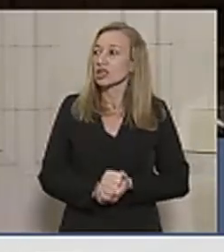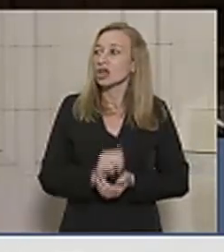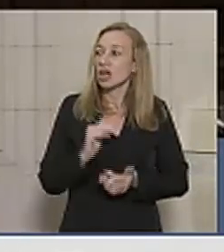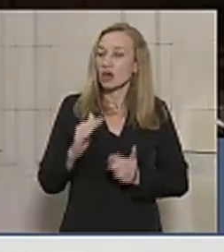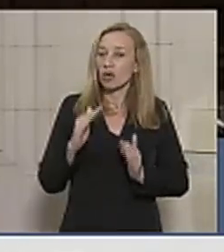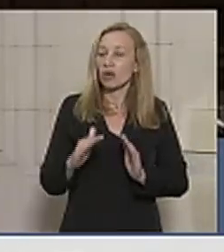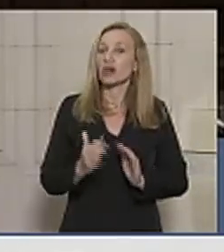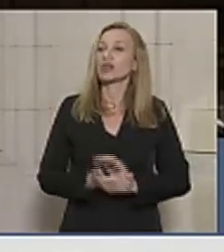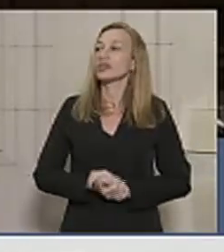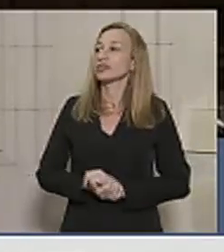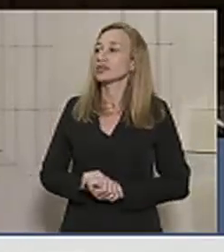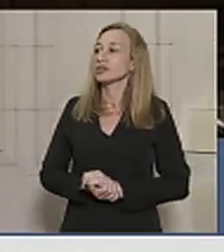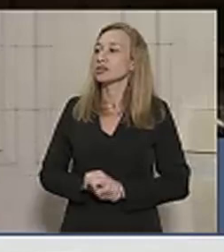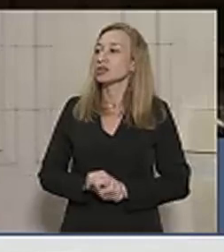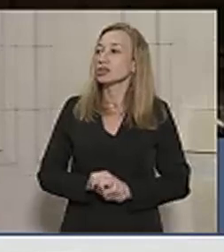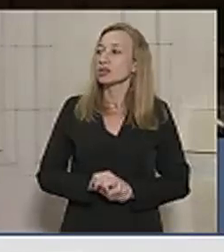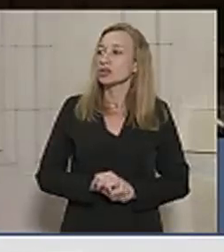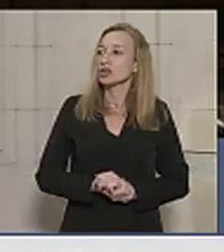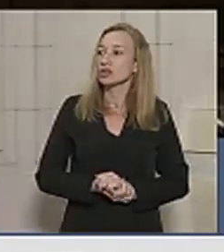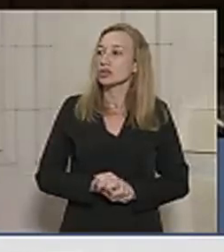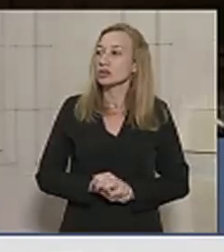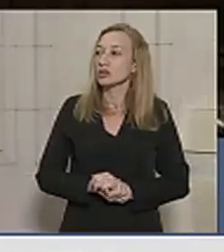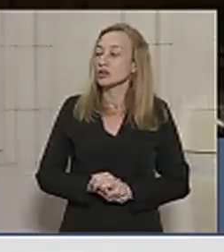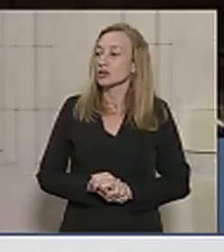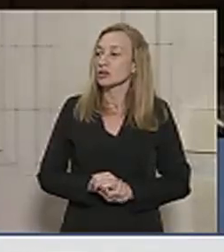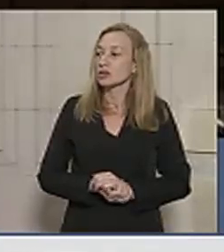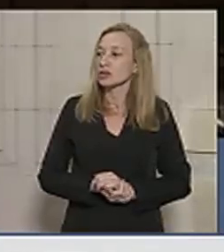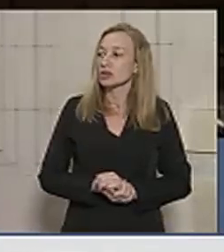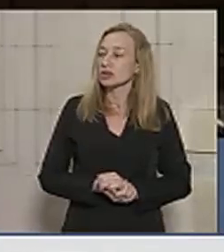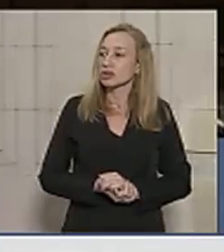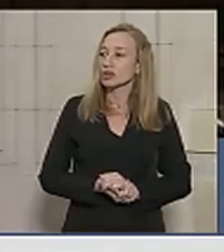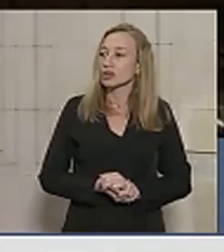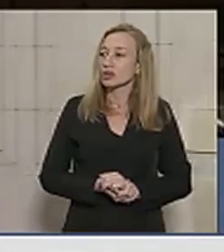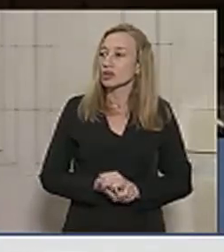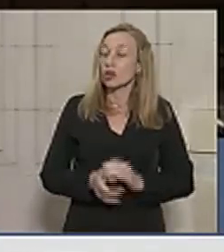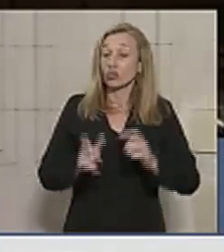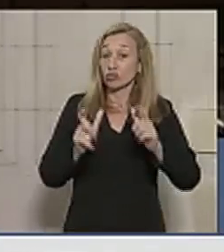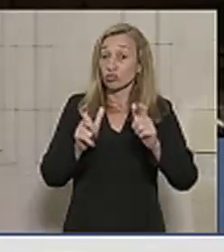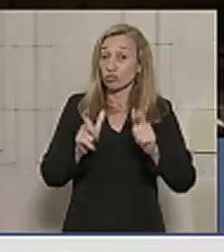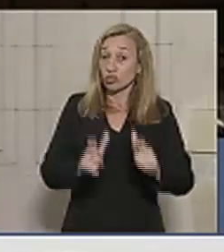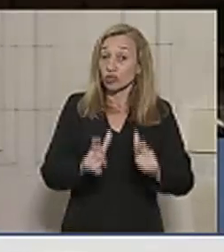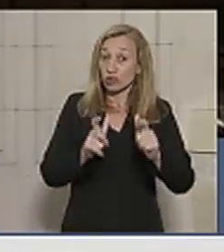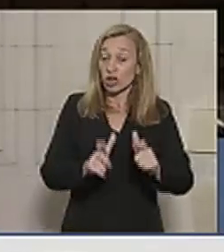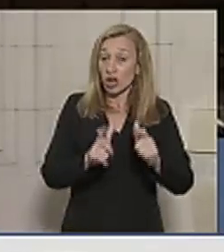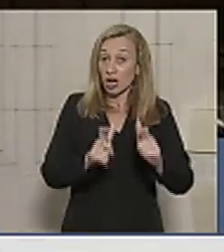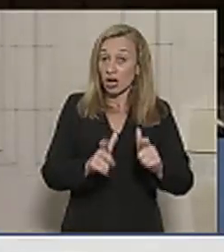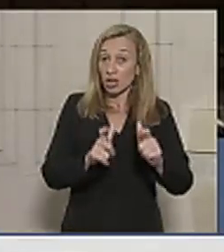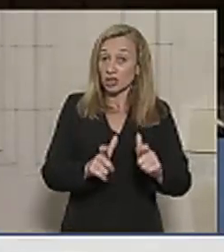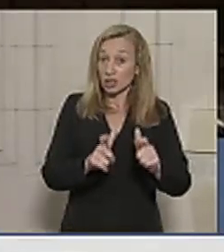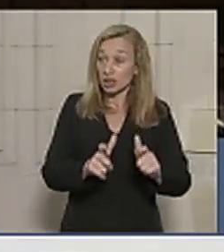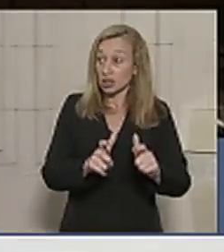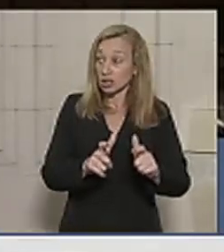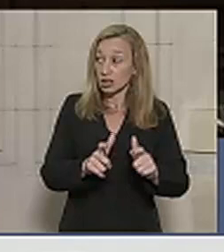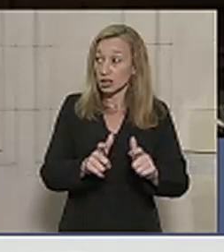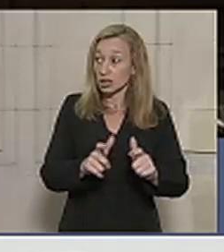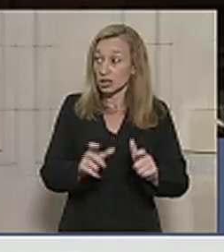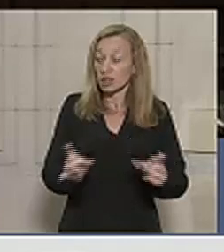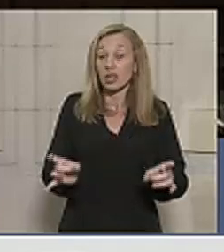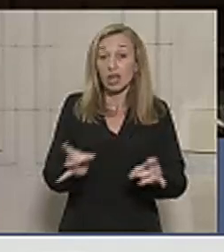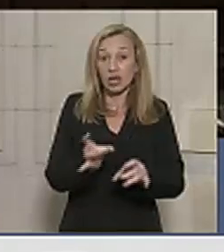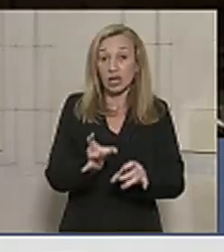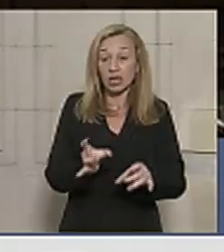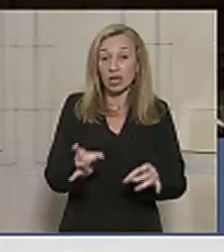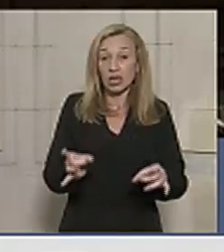Tenente Coronel Priscila de uma brilhante intervenção de uma unidade ali daquele batalhão que acabou por deter